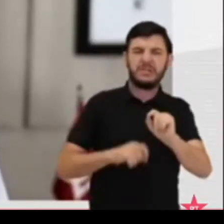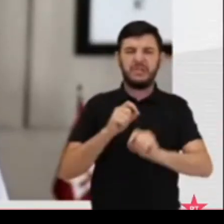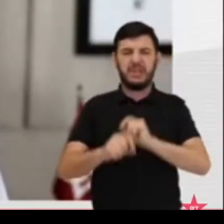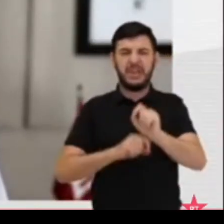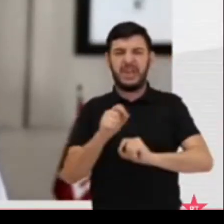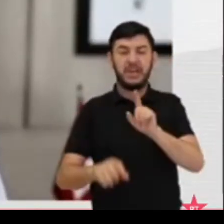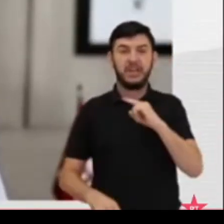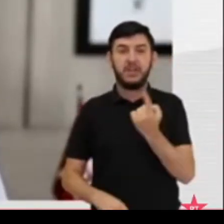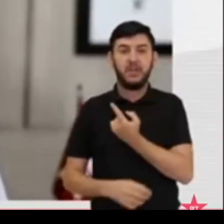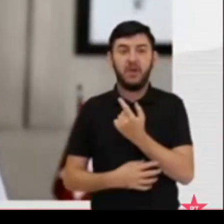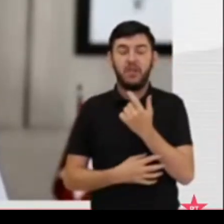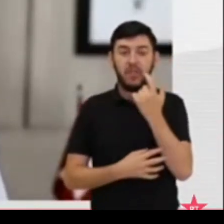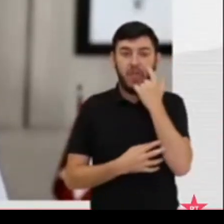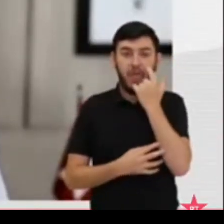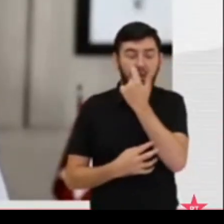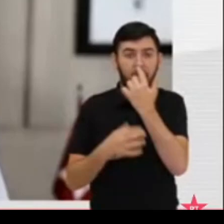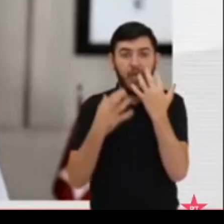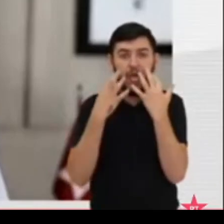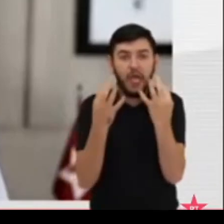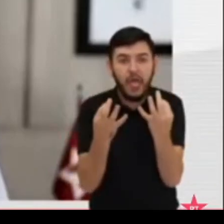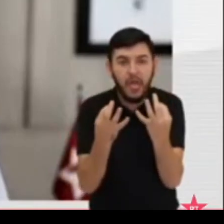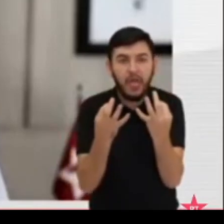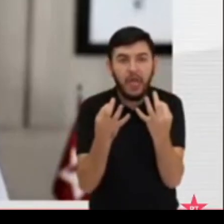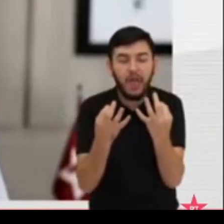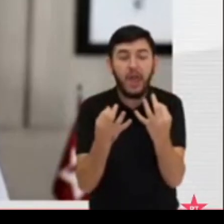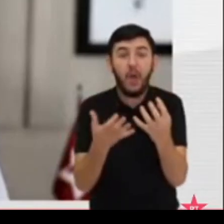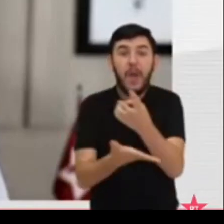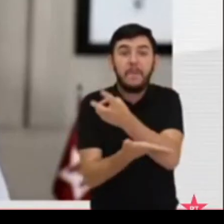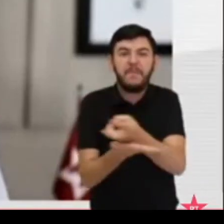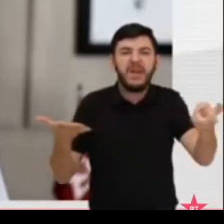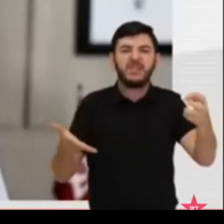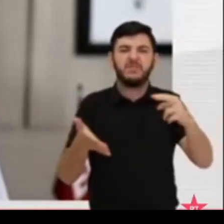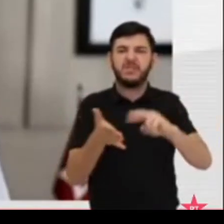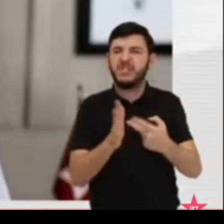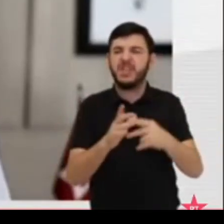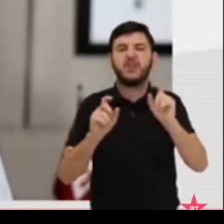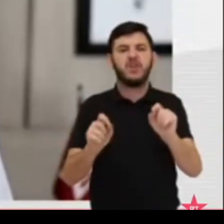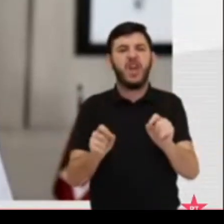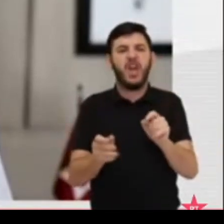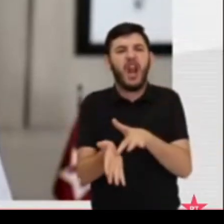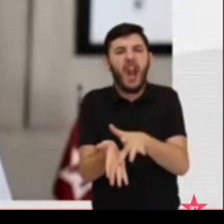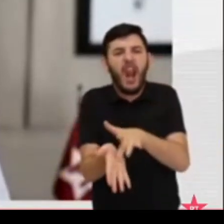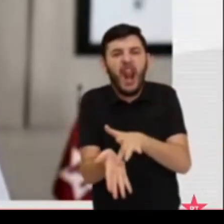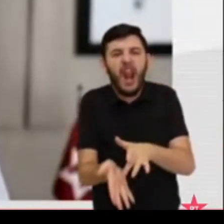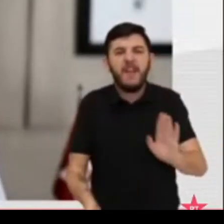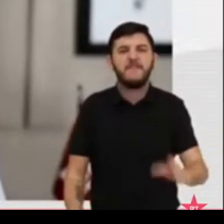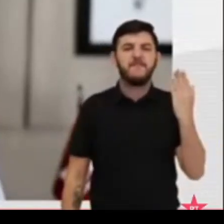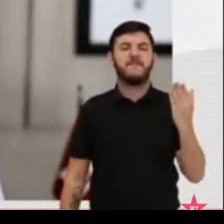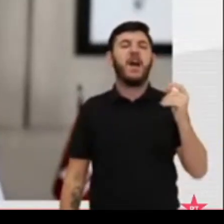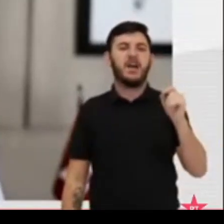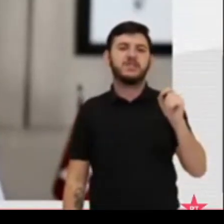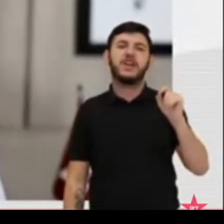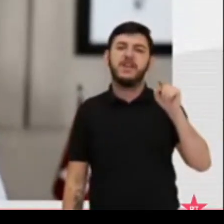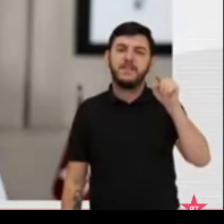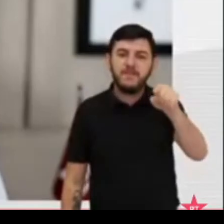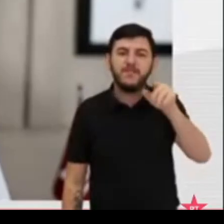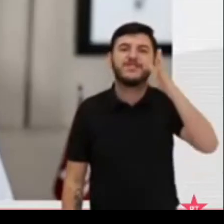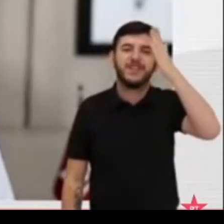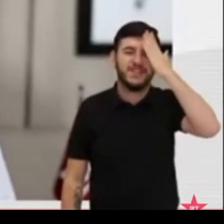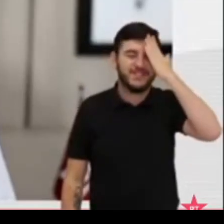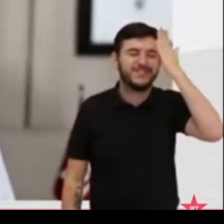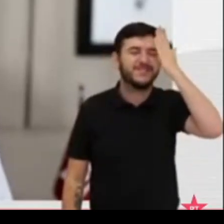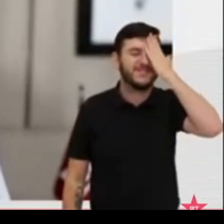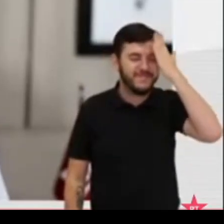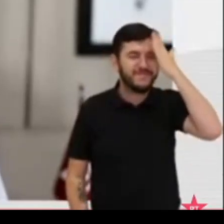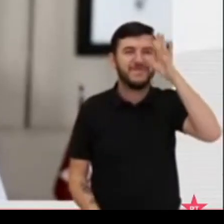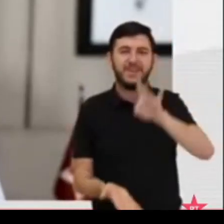O impeachment era uma farsa e você soube e ousou dizê-lo em alto